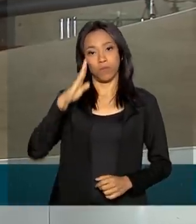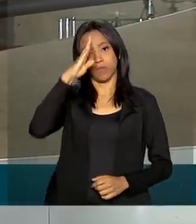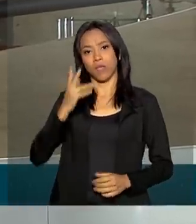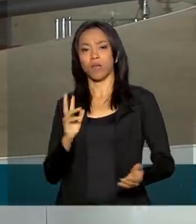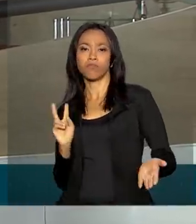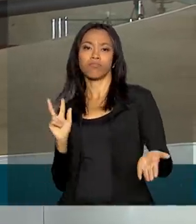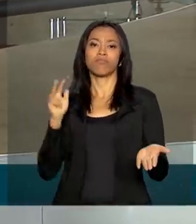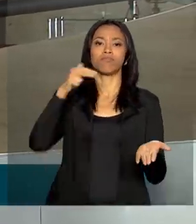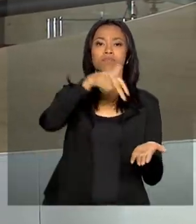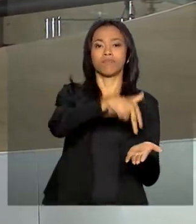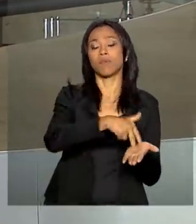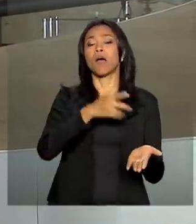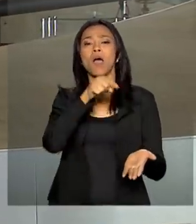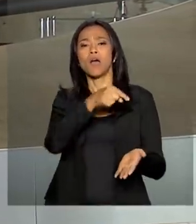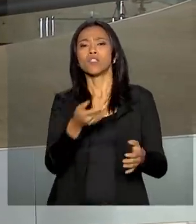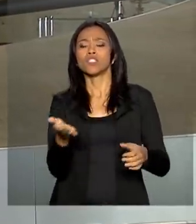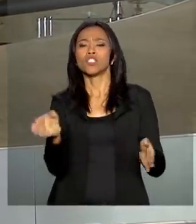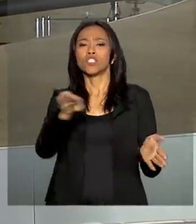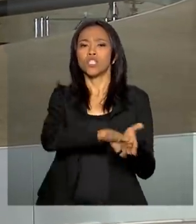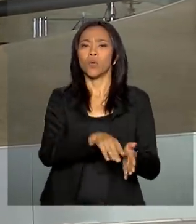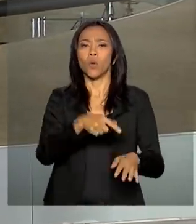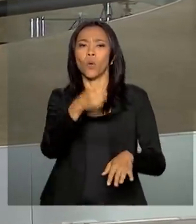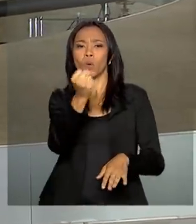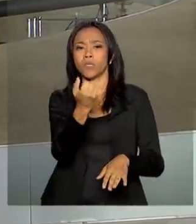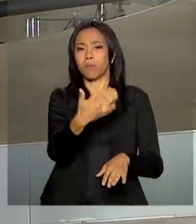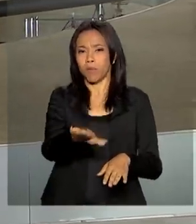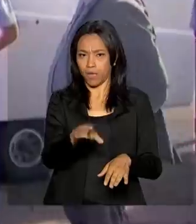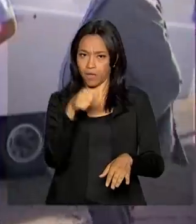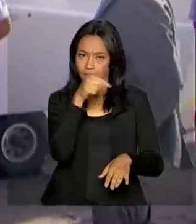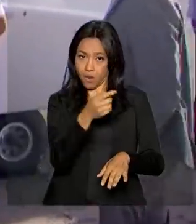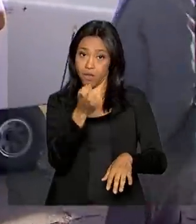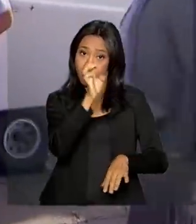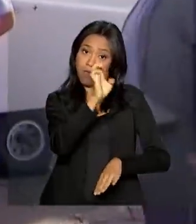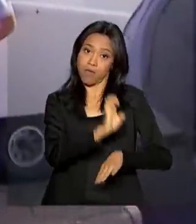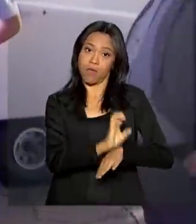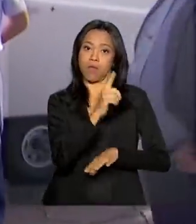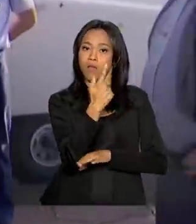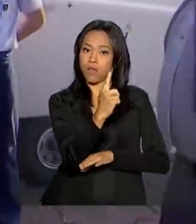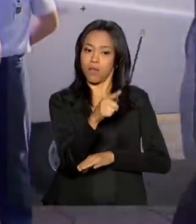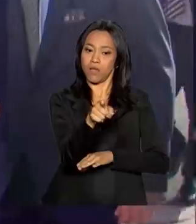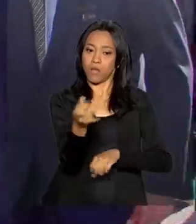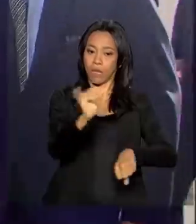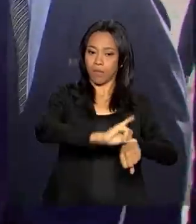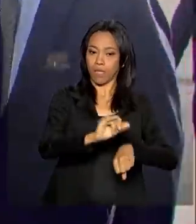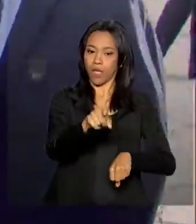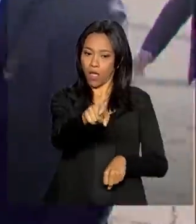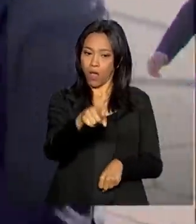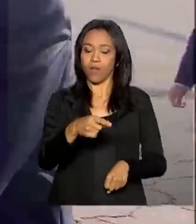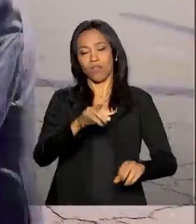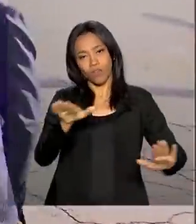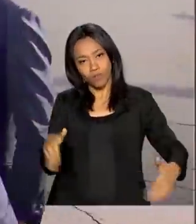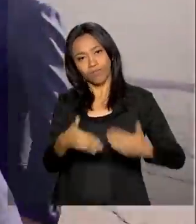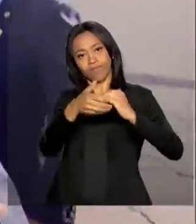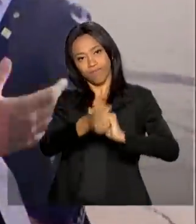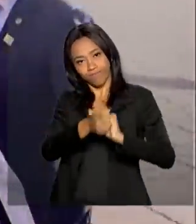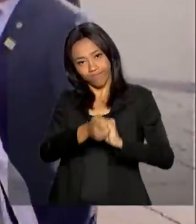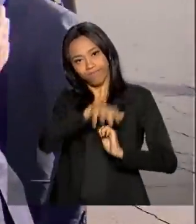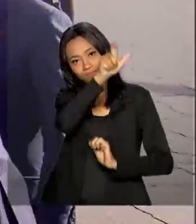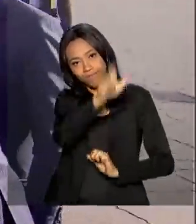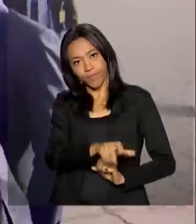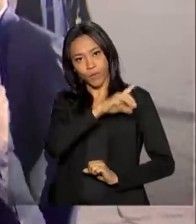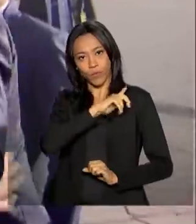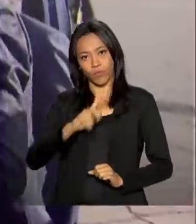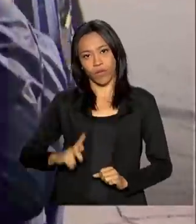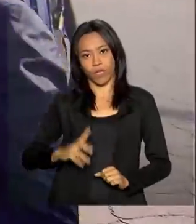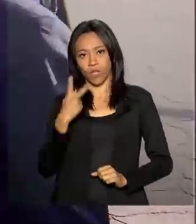chegou em Goiânia por volta das 8h30 da manhã e foi recebido no hangar do Estado pelo governador de Goiás,